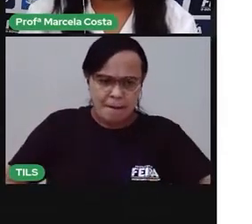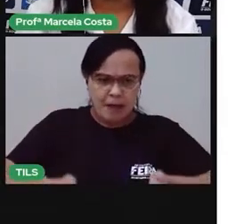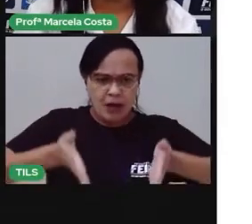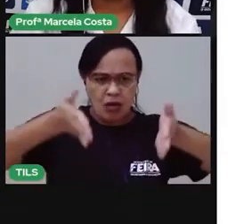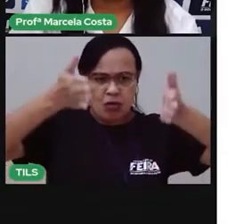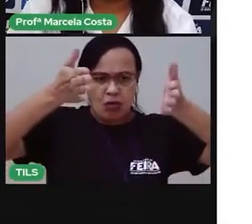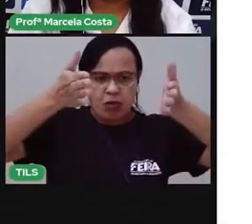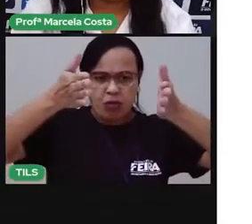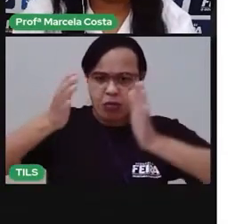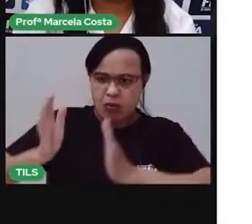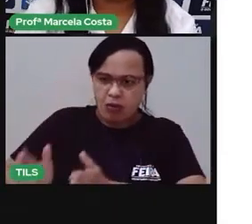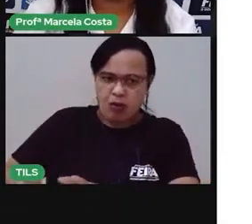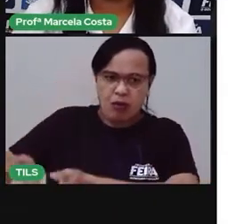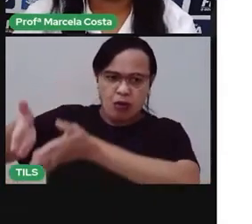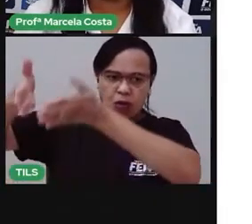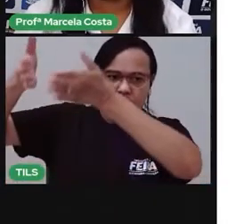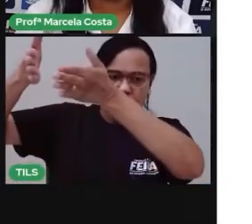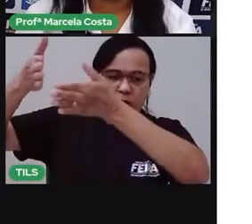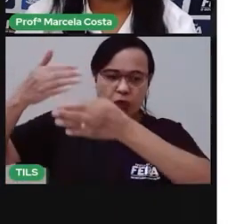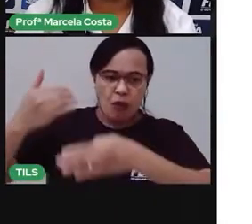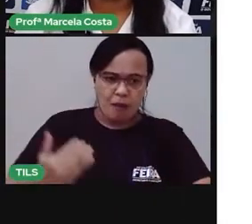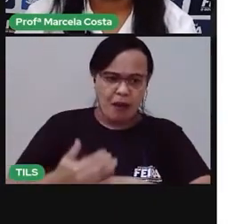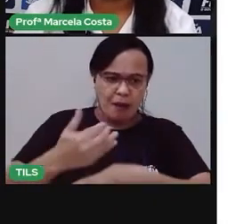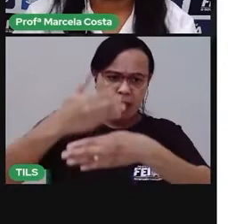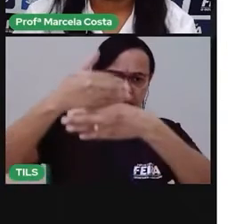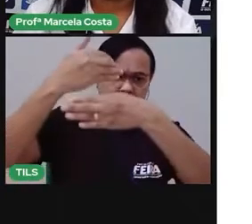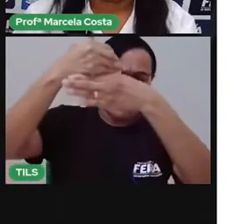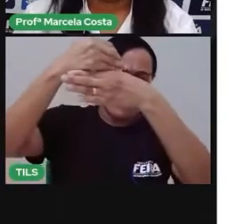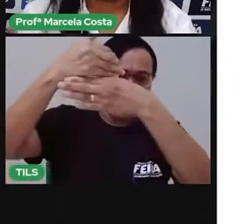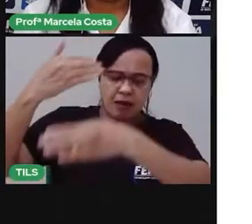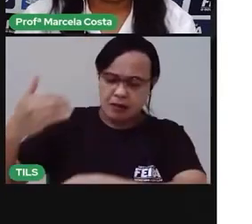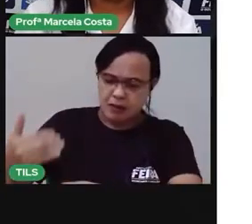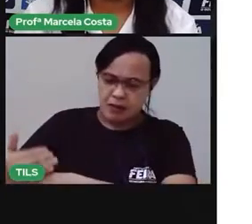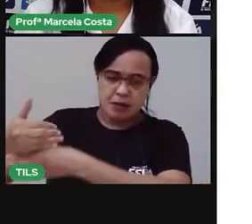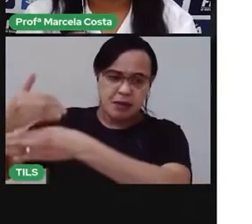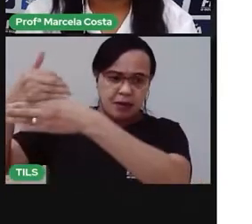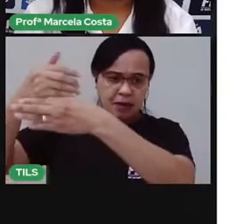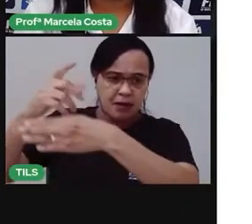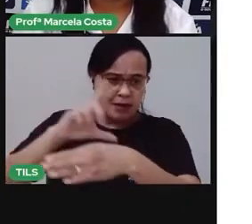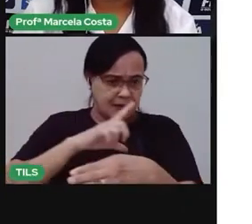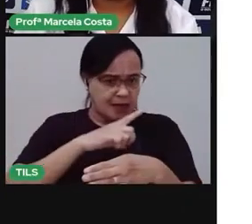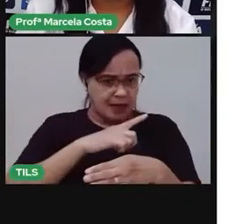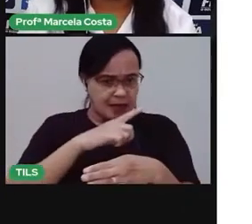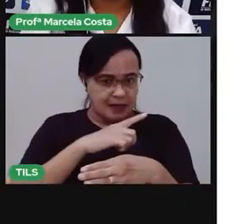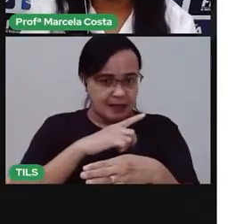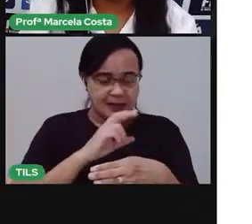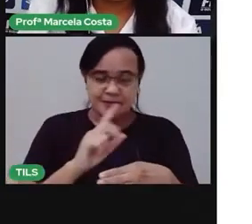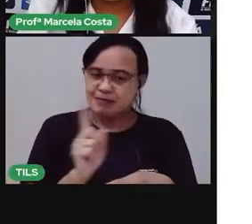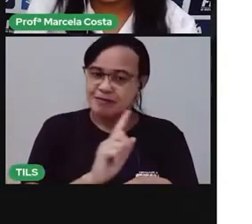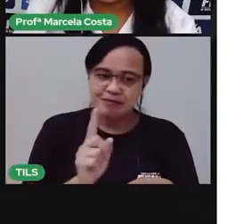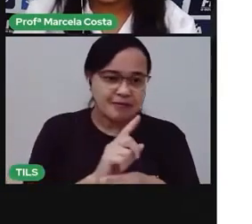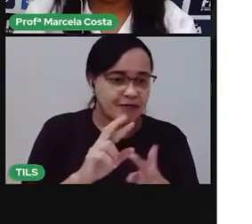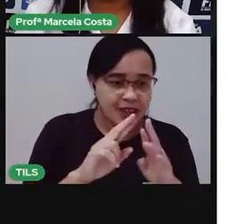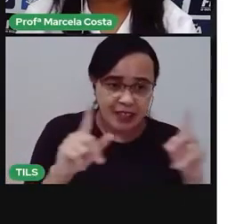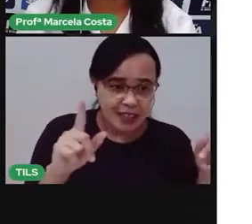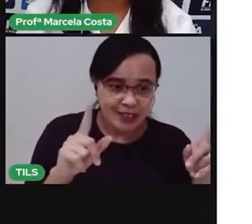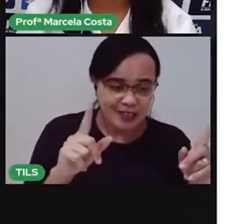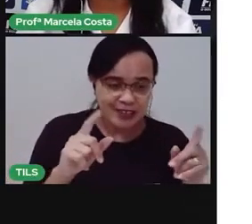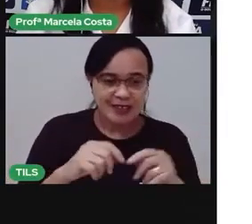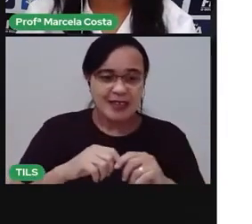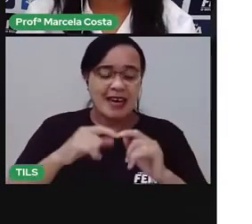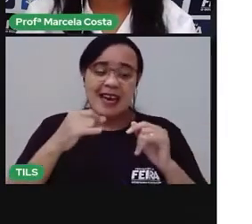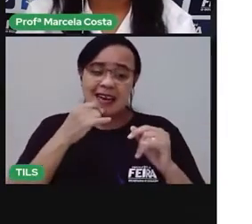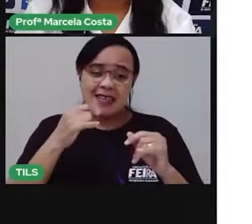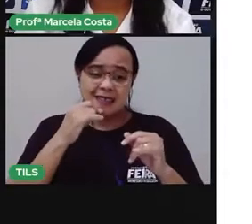Há uma integração dos ambientes. A sala, cozinha, o quarto, é tudo junto ali dentro desse